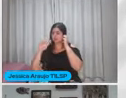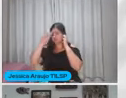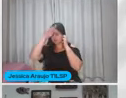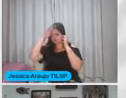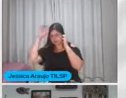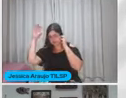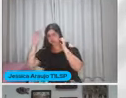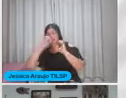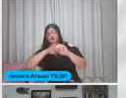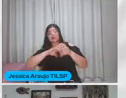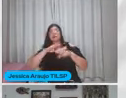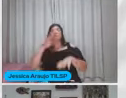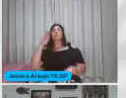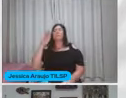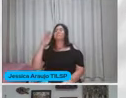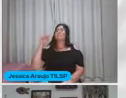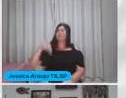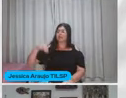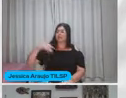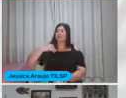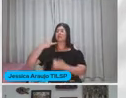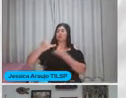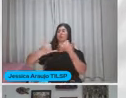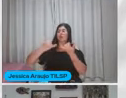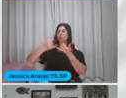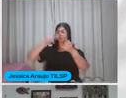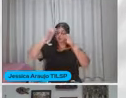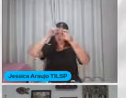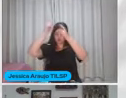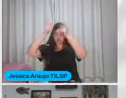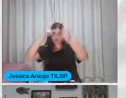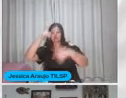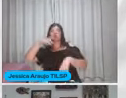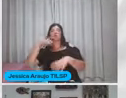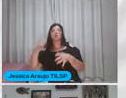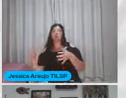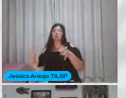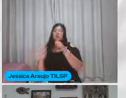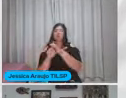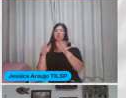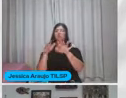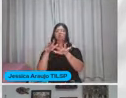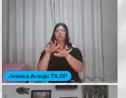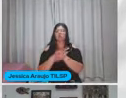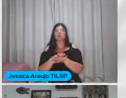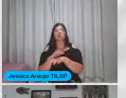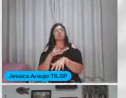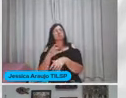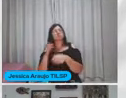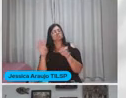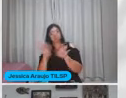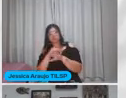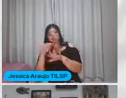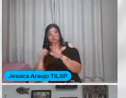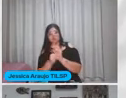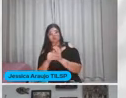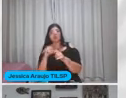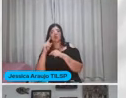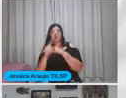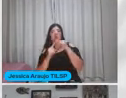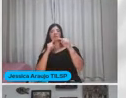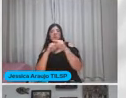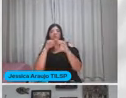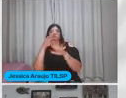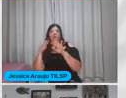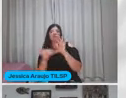Matemática lúdica Com a Betimática Curso de inclusão Tudo isso você encontra lá E além disso